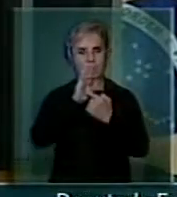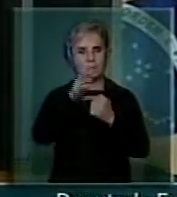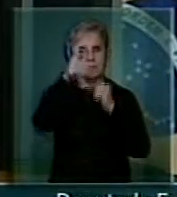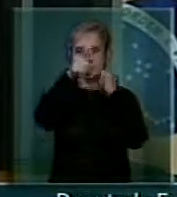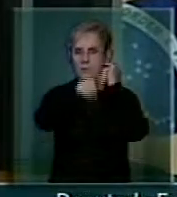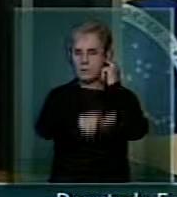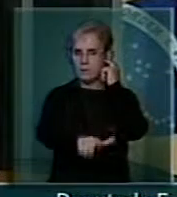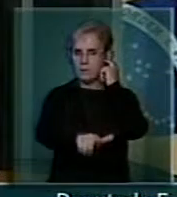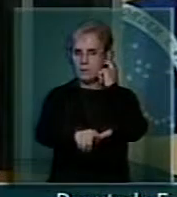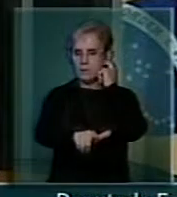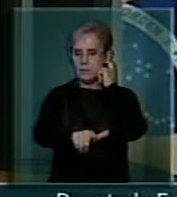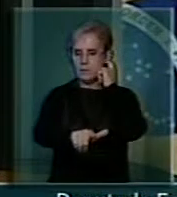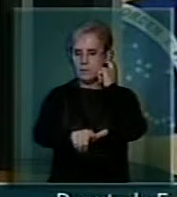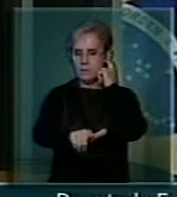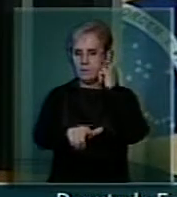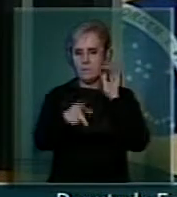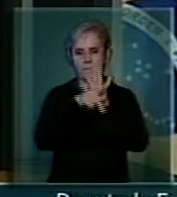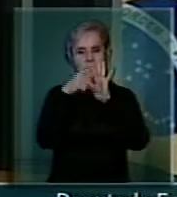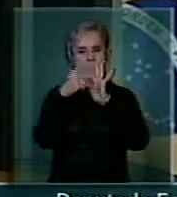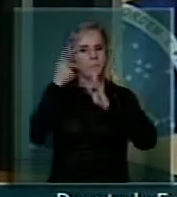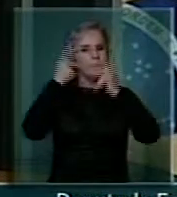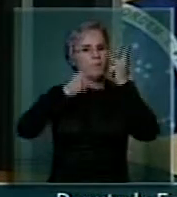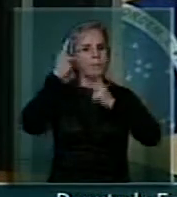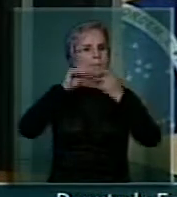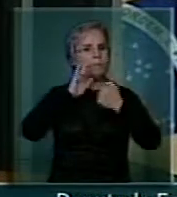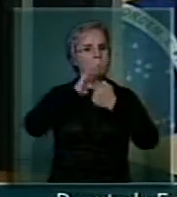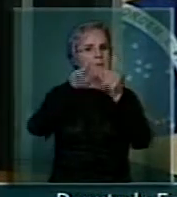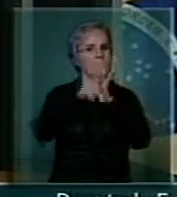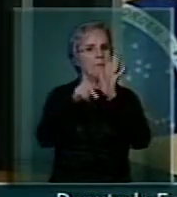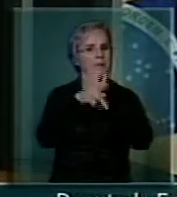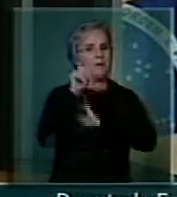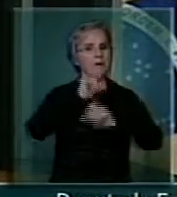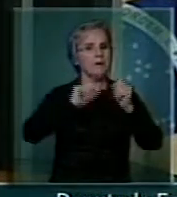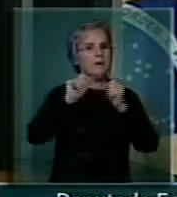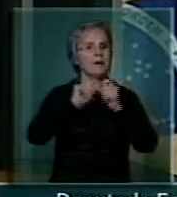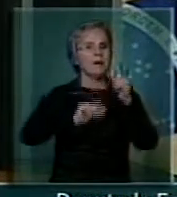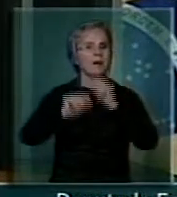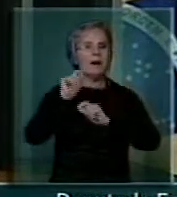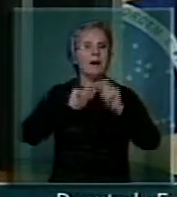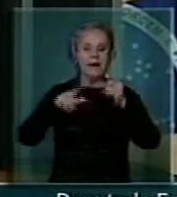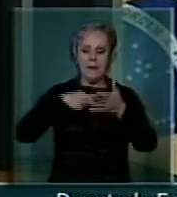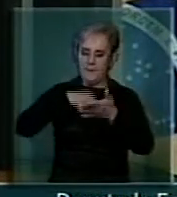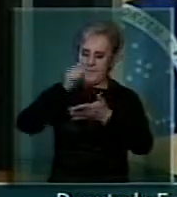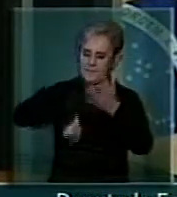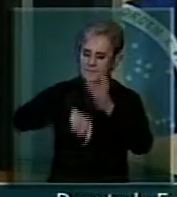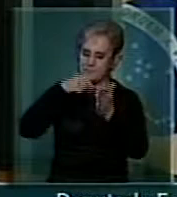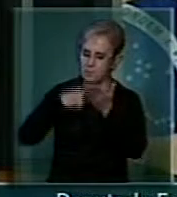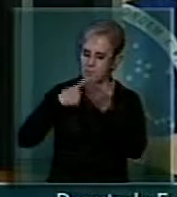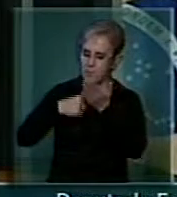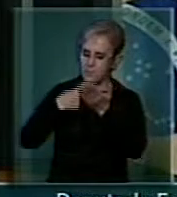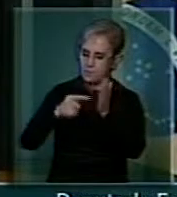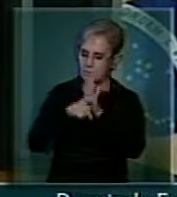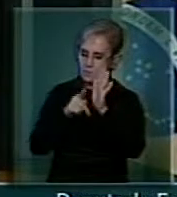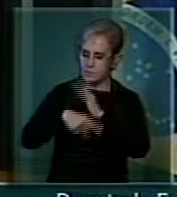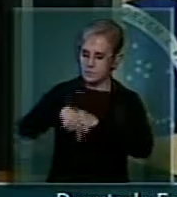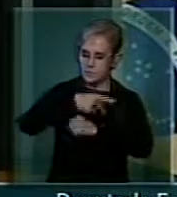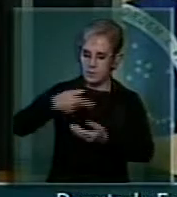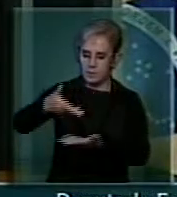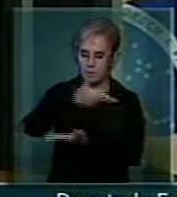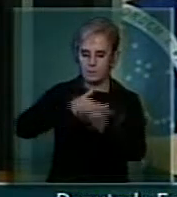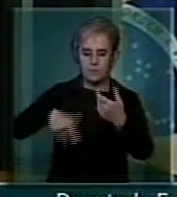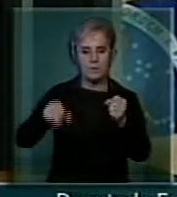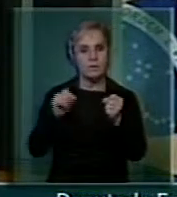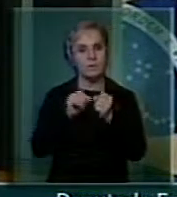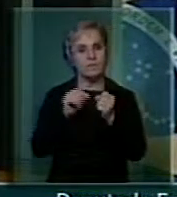vez a sua política, o que foi assinado, o foi acordado e que estamos fazendo